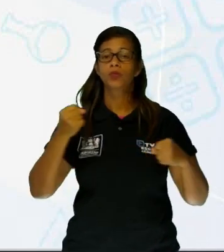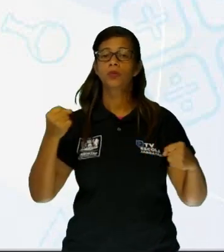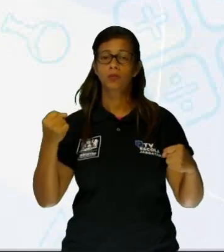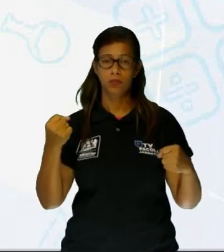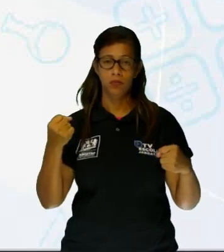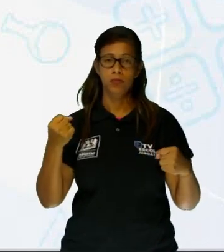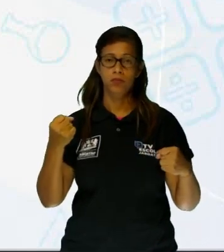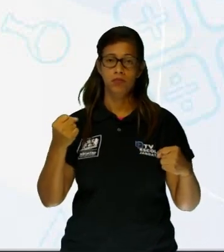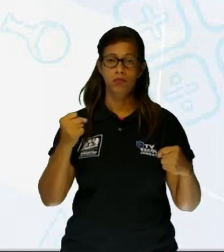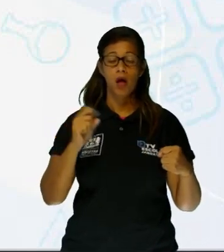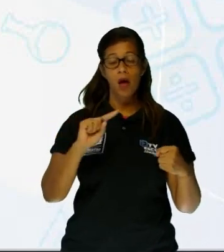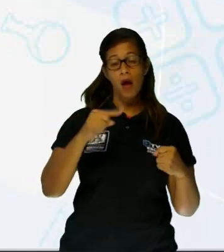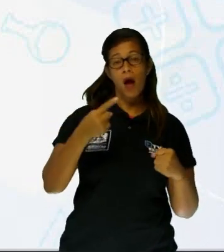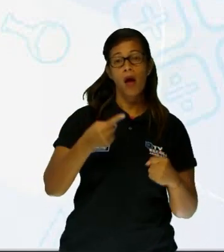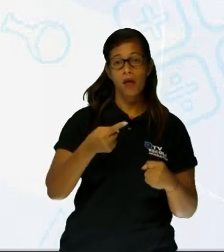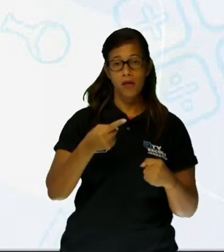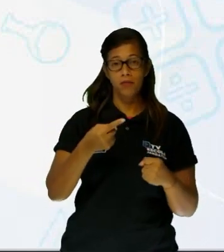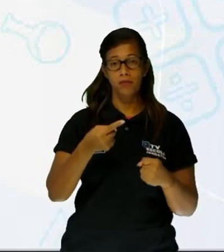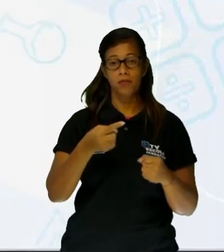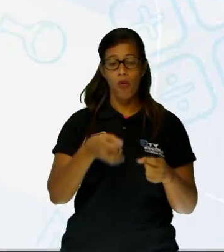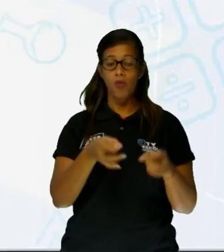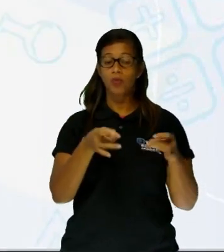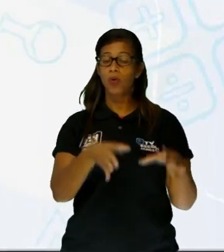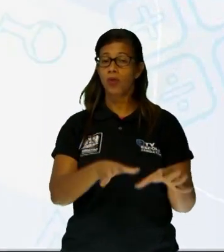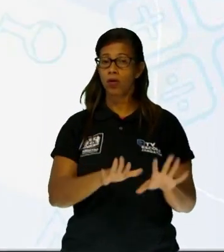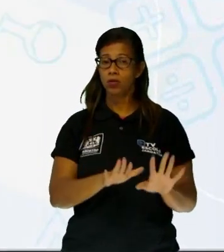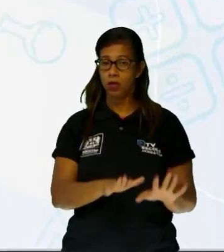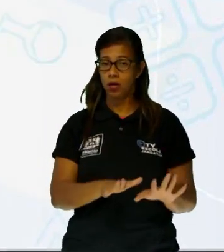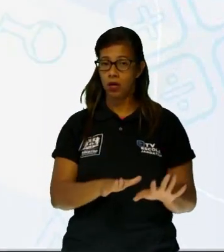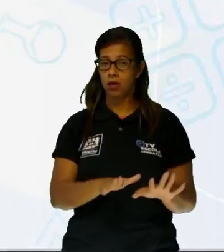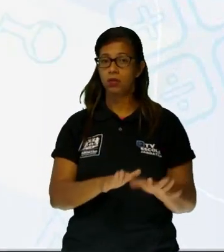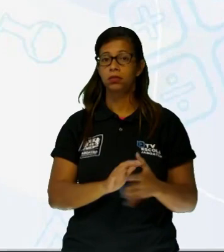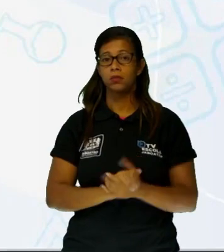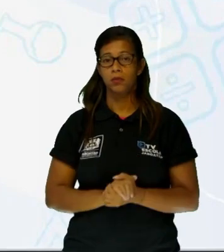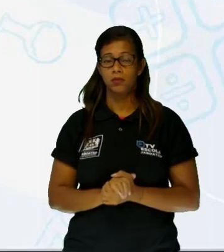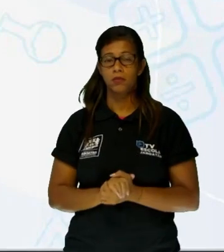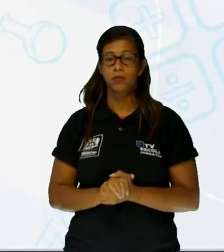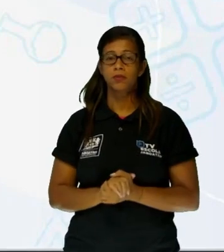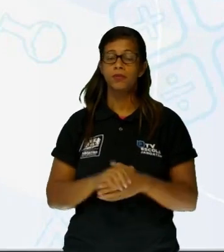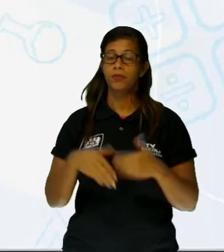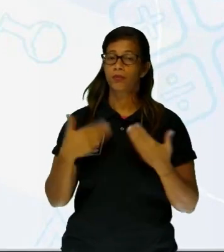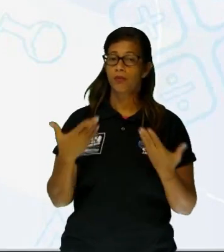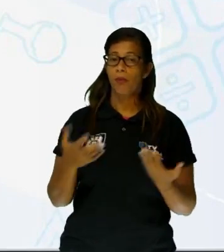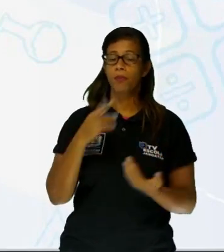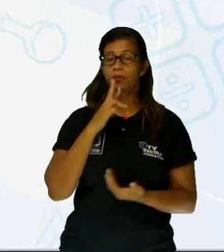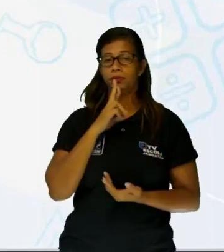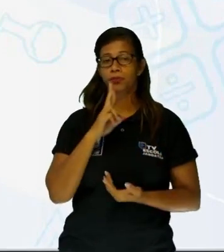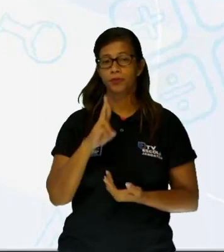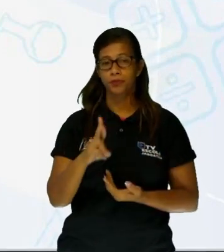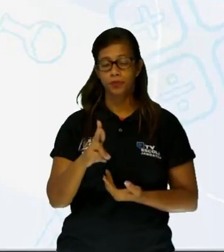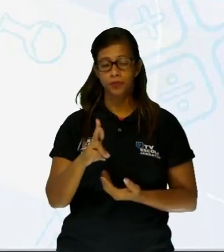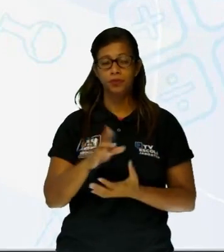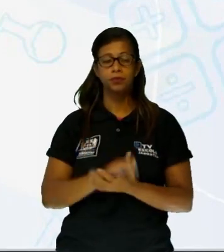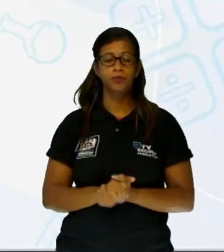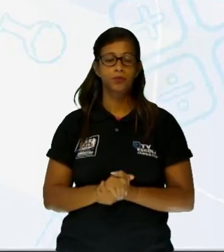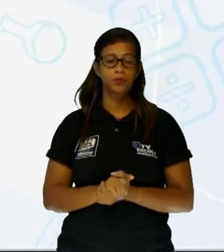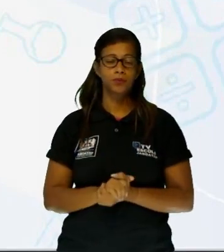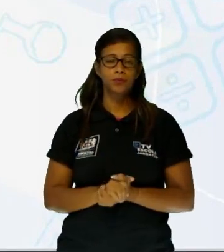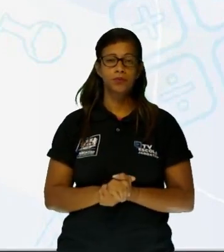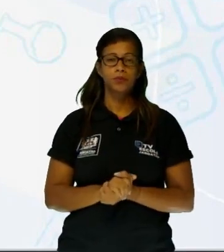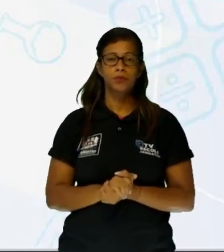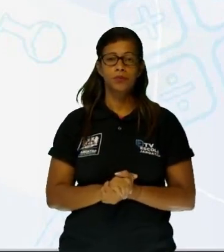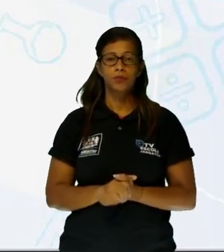referencial aí é bem específico, né? Está tratando dos animais que foram abandonados ali. Portanto, o termo desses é o mais adequado aí para